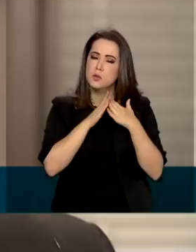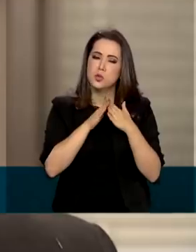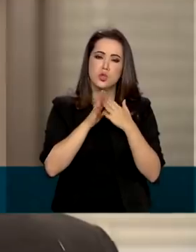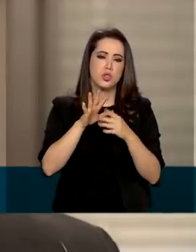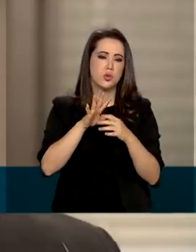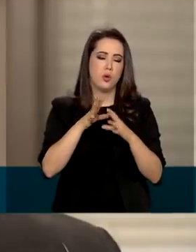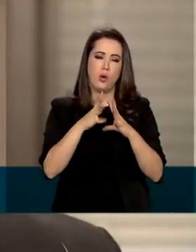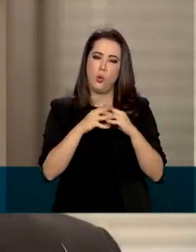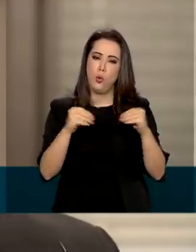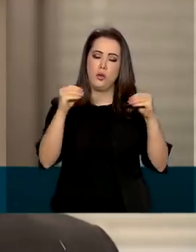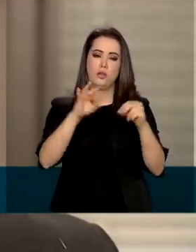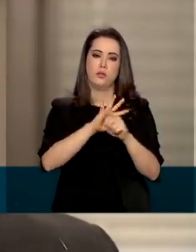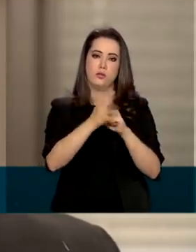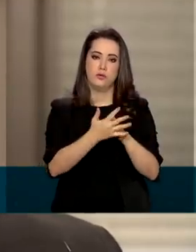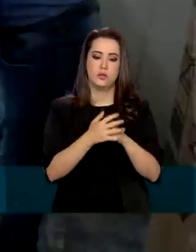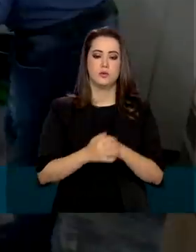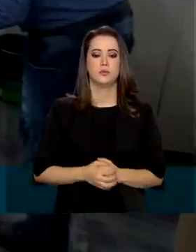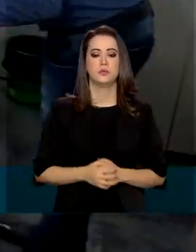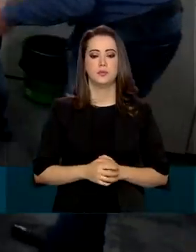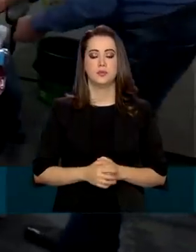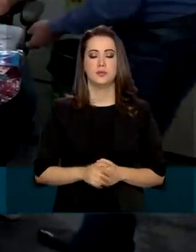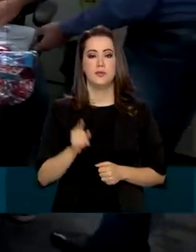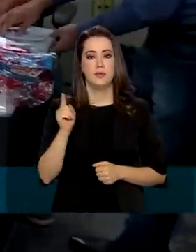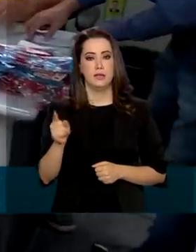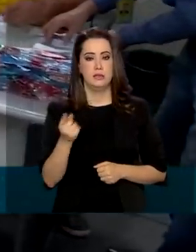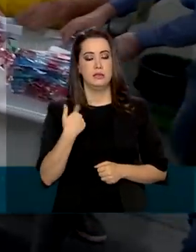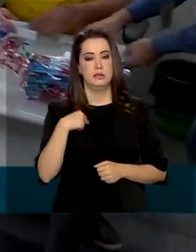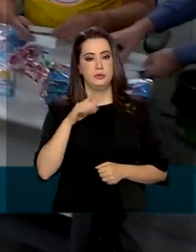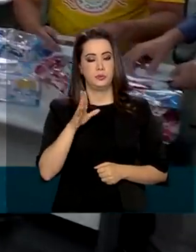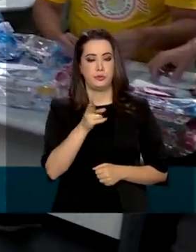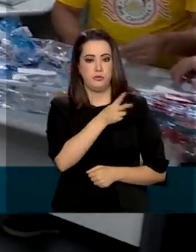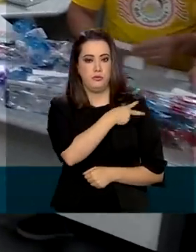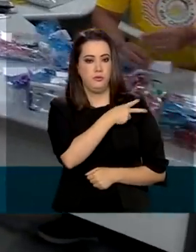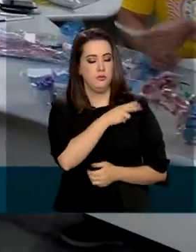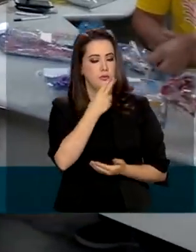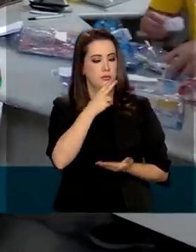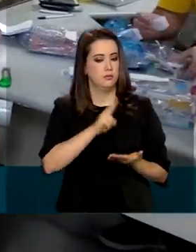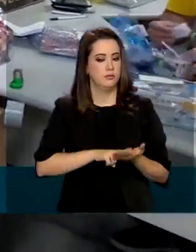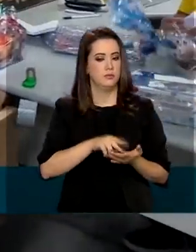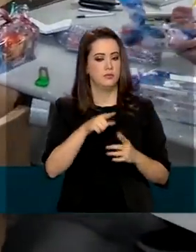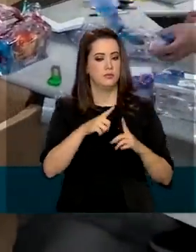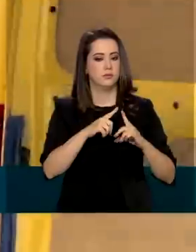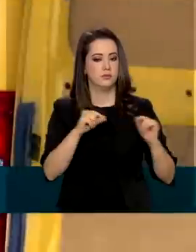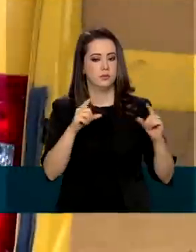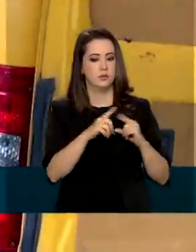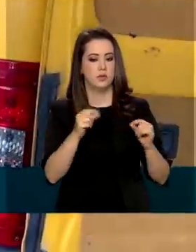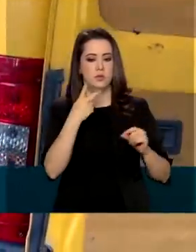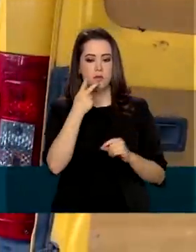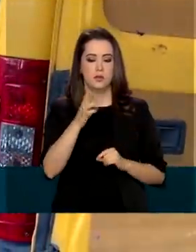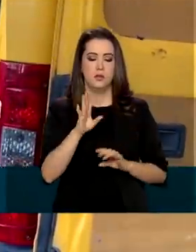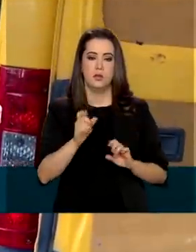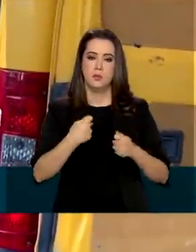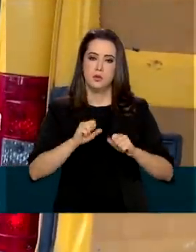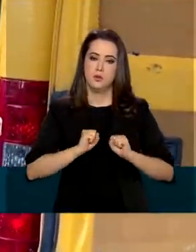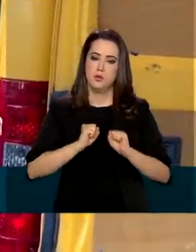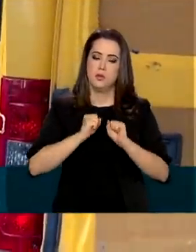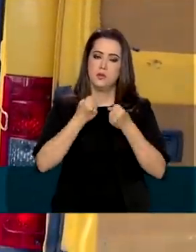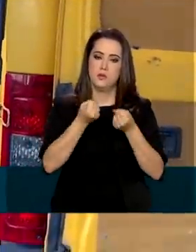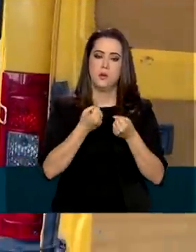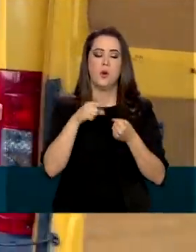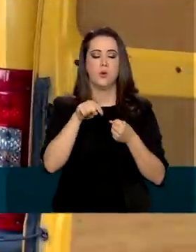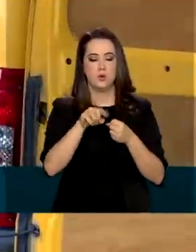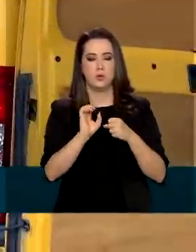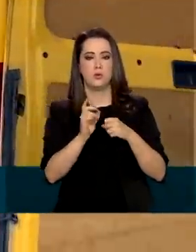superintendente dos Correios em Brasília, a realização da campanha deste ano só foi possível graças ao empenho dos funcionários da